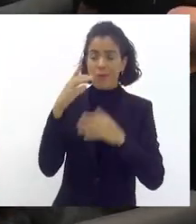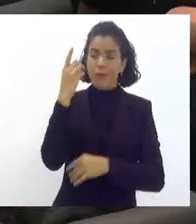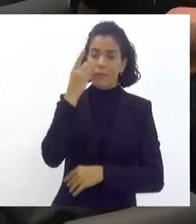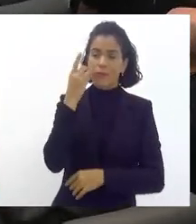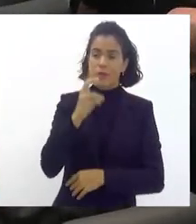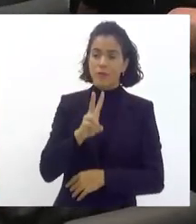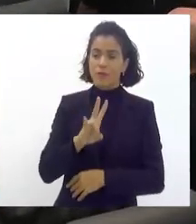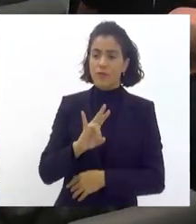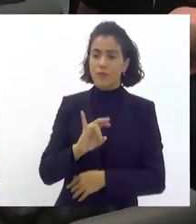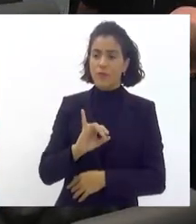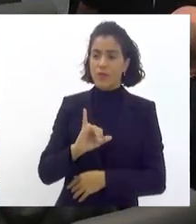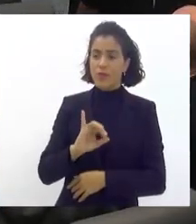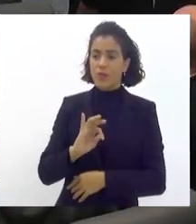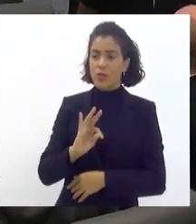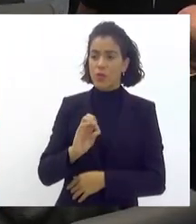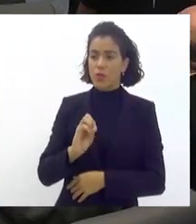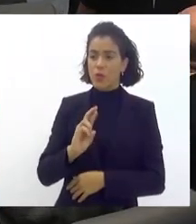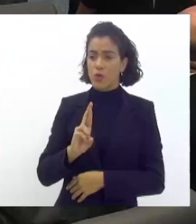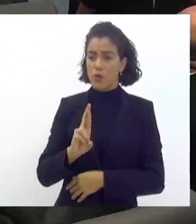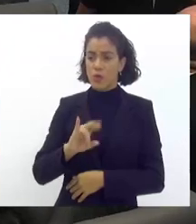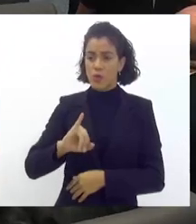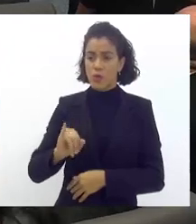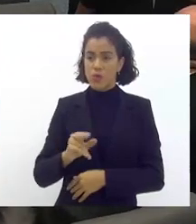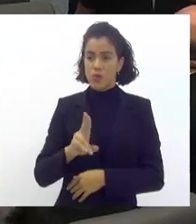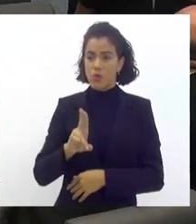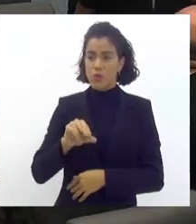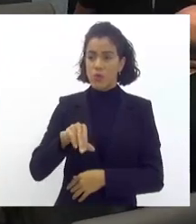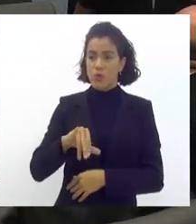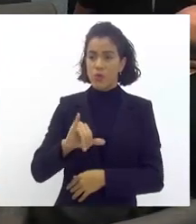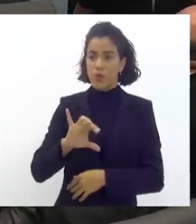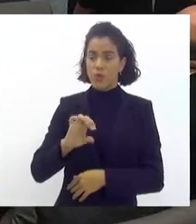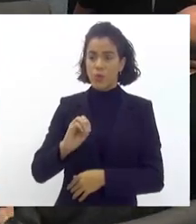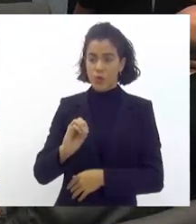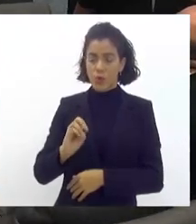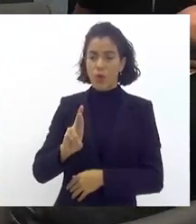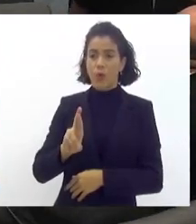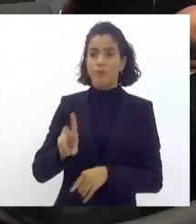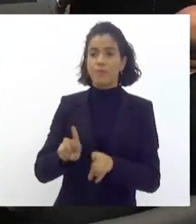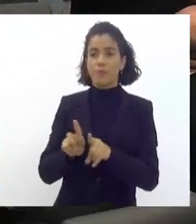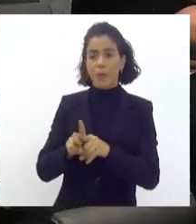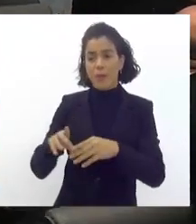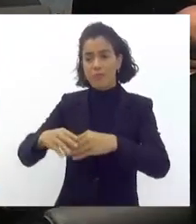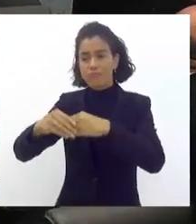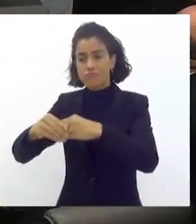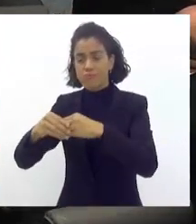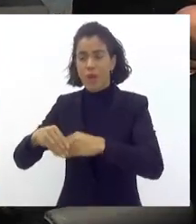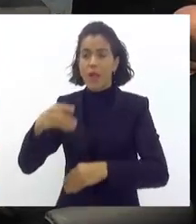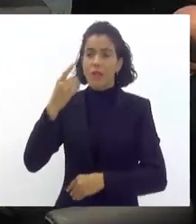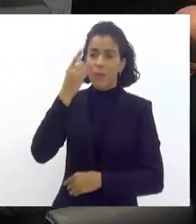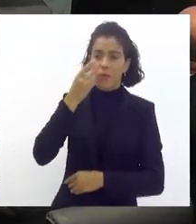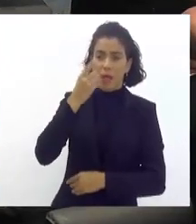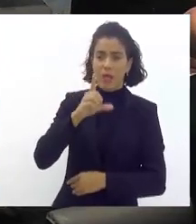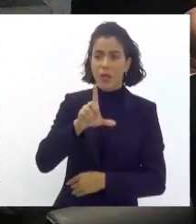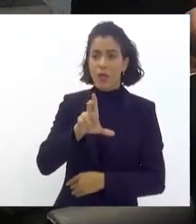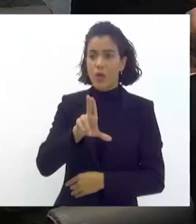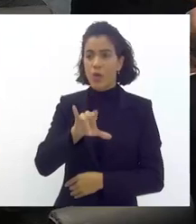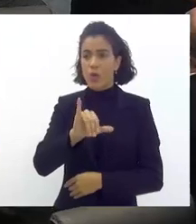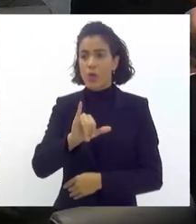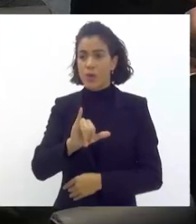pela grande iniciativa. Cumprimentar a todos os deputados presentes, deputado Luiz Cláudio, deputado Azeidan,